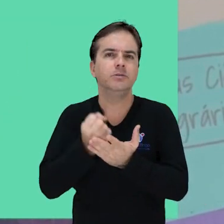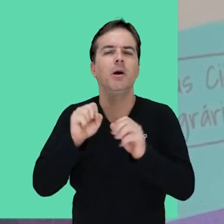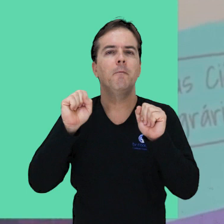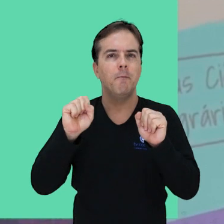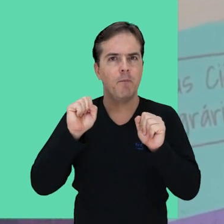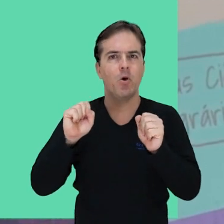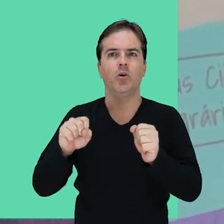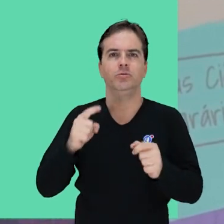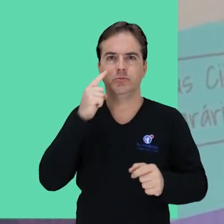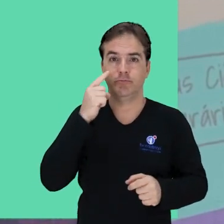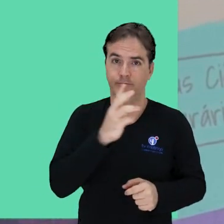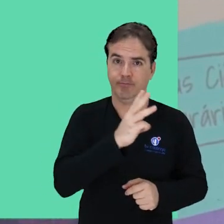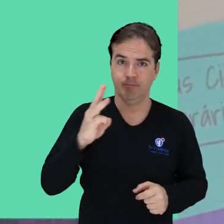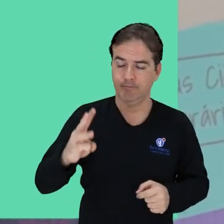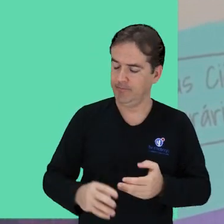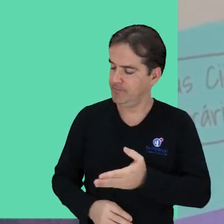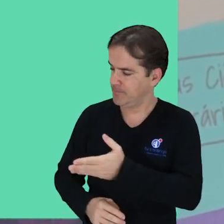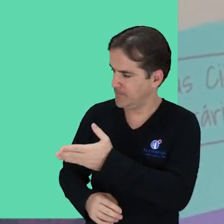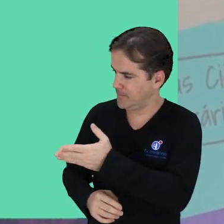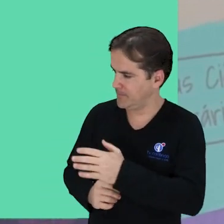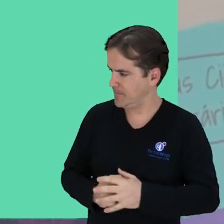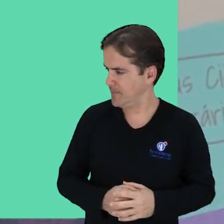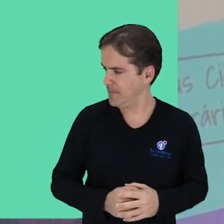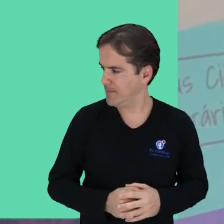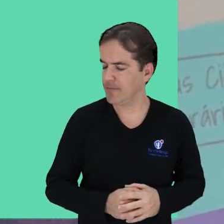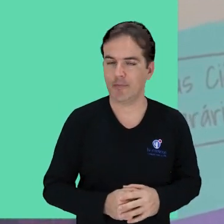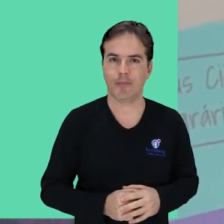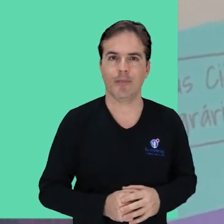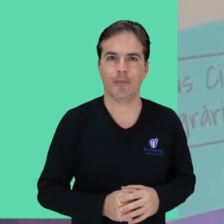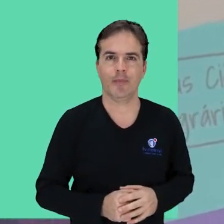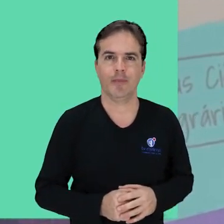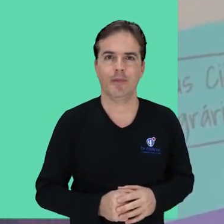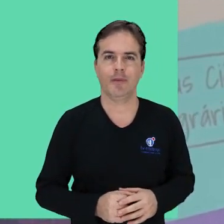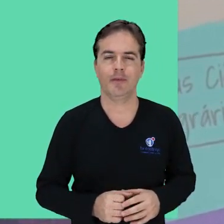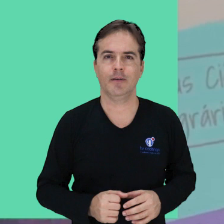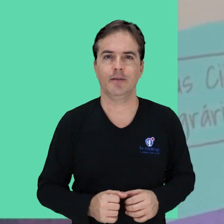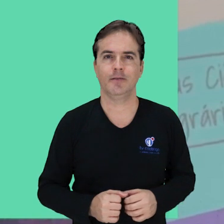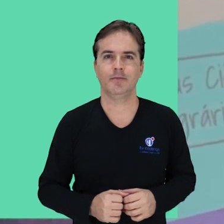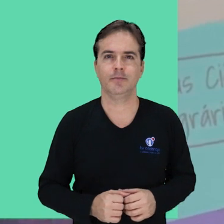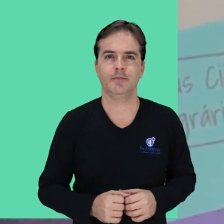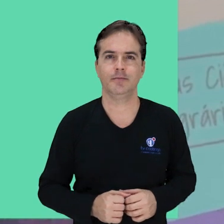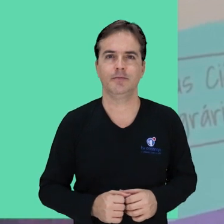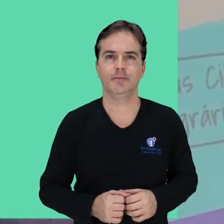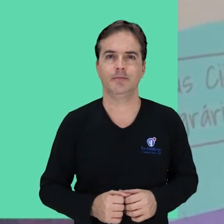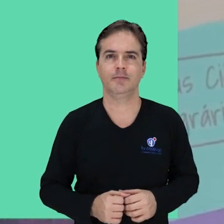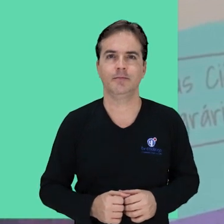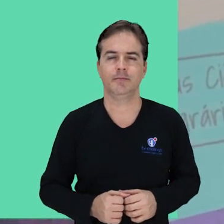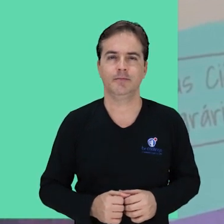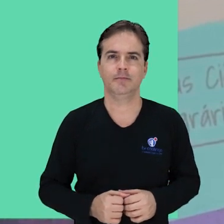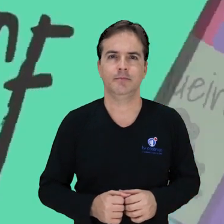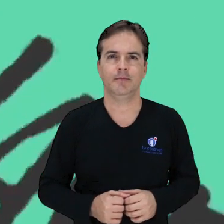link portais.univasf.edu.br barra pparque, barra pesquisa, barra